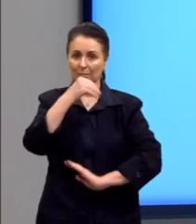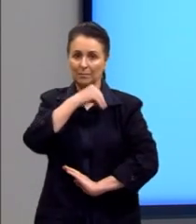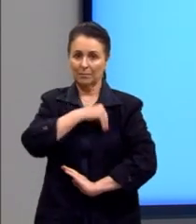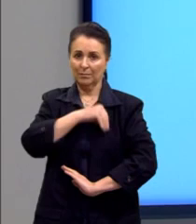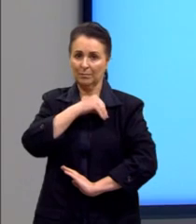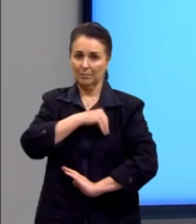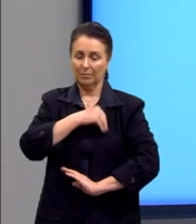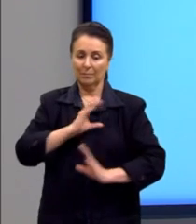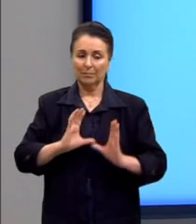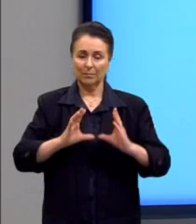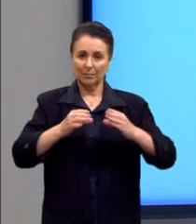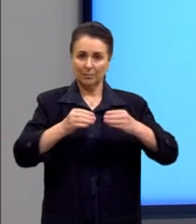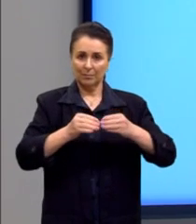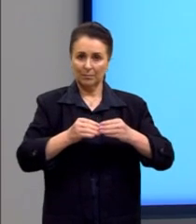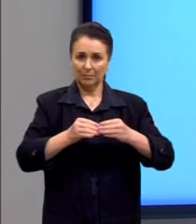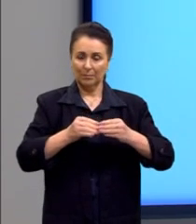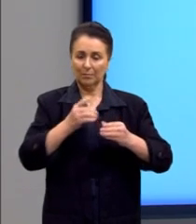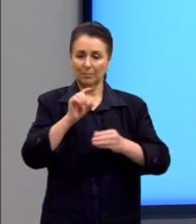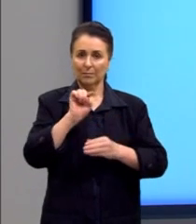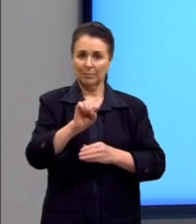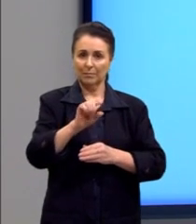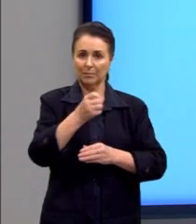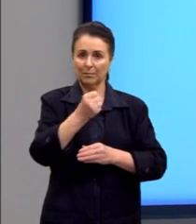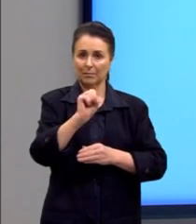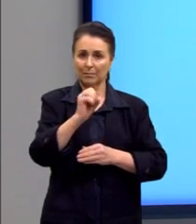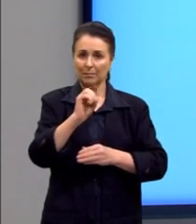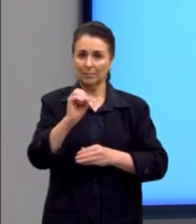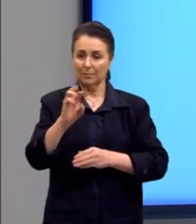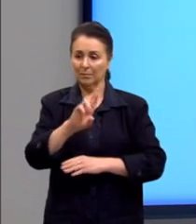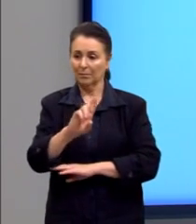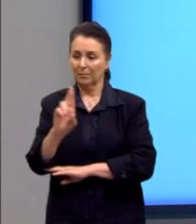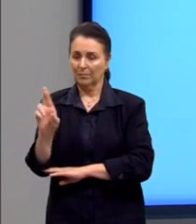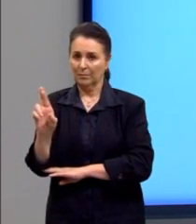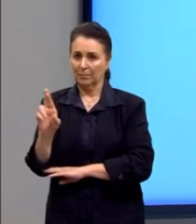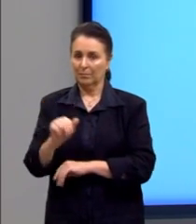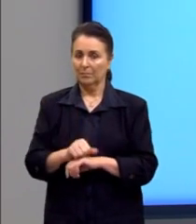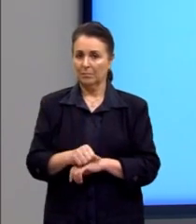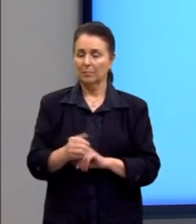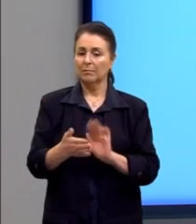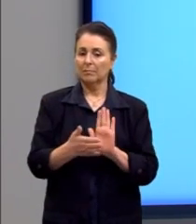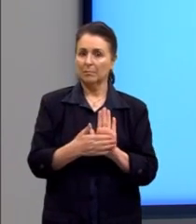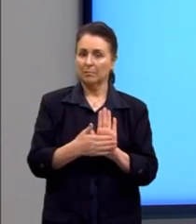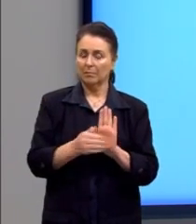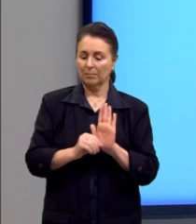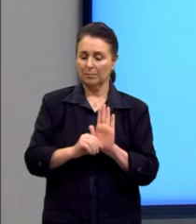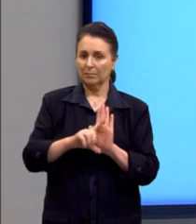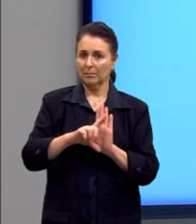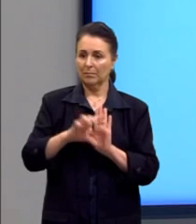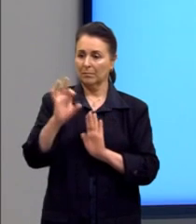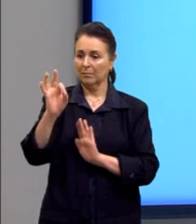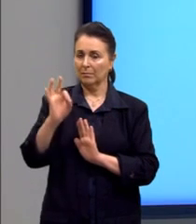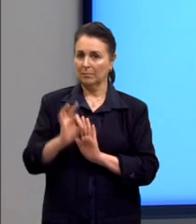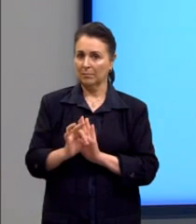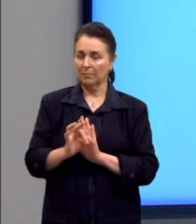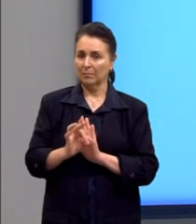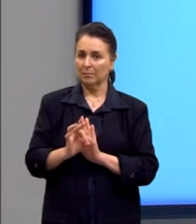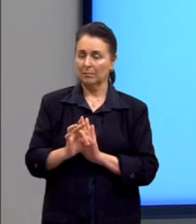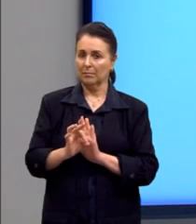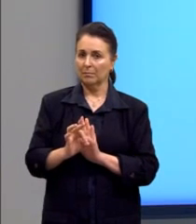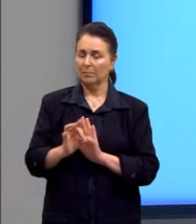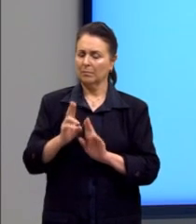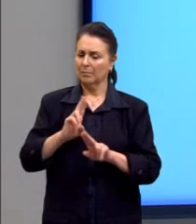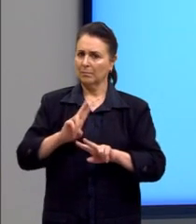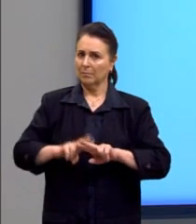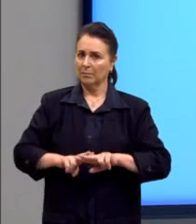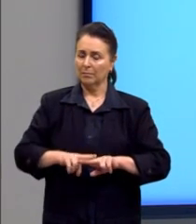da classe seja de R$.800, propondo um aumento percentual fixo por